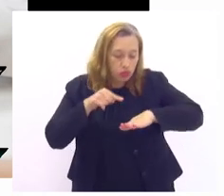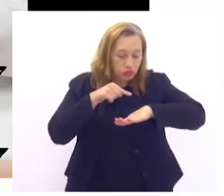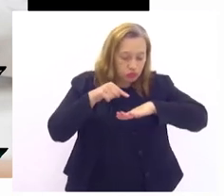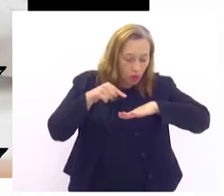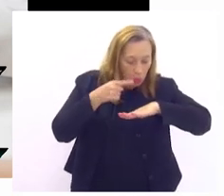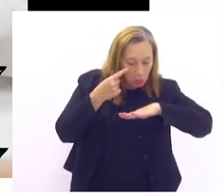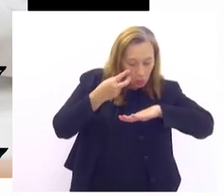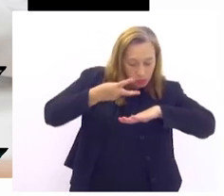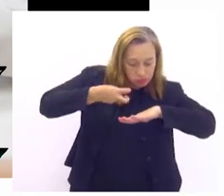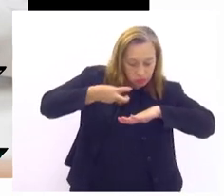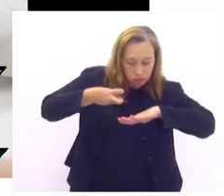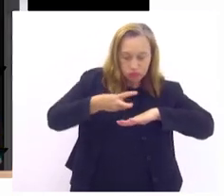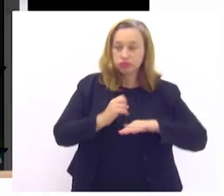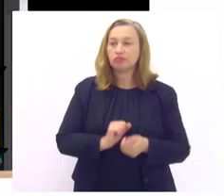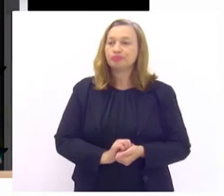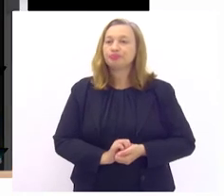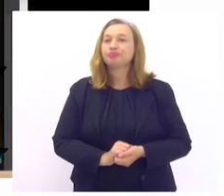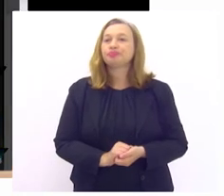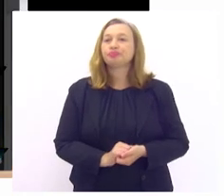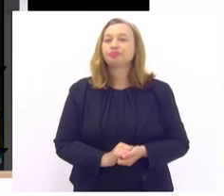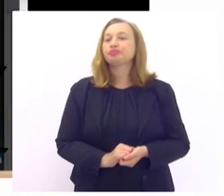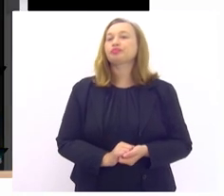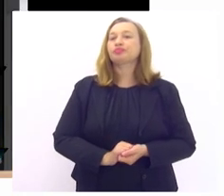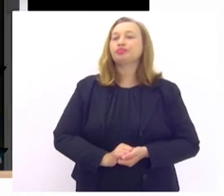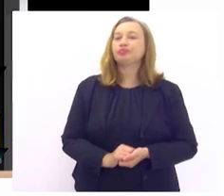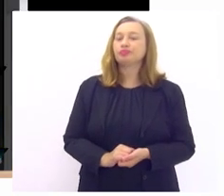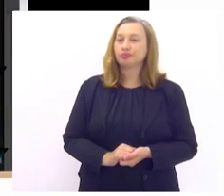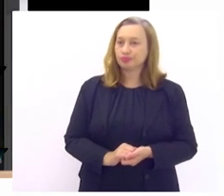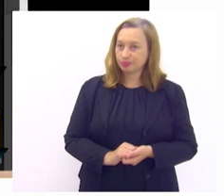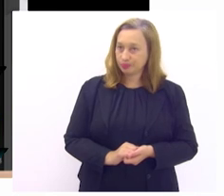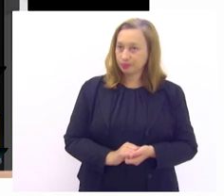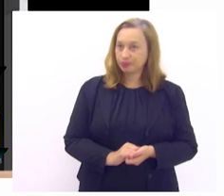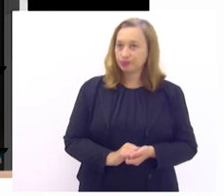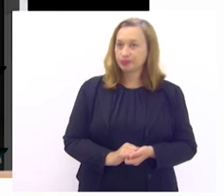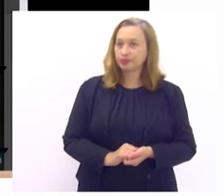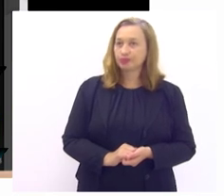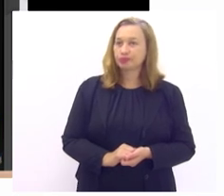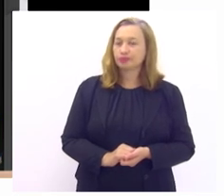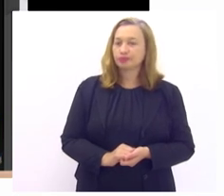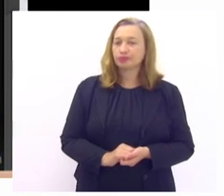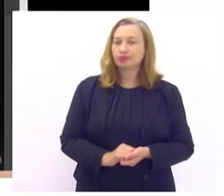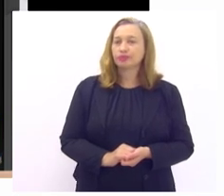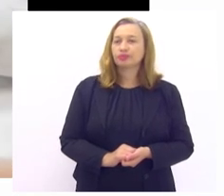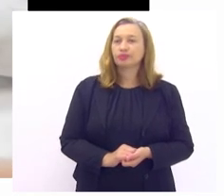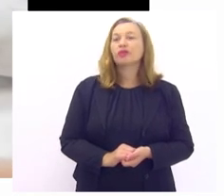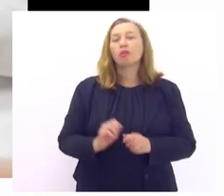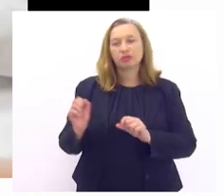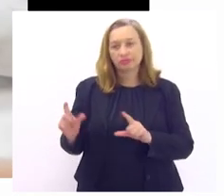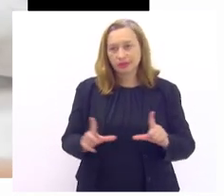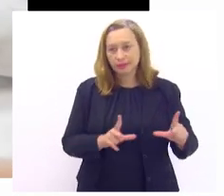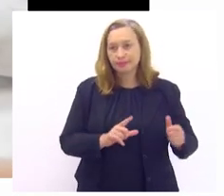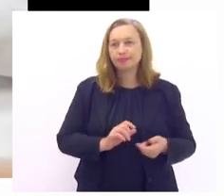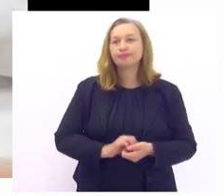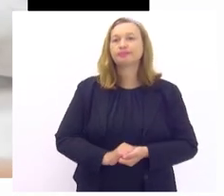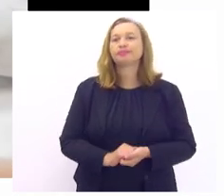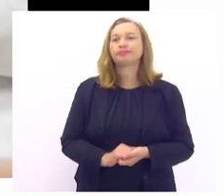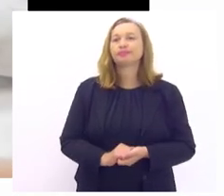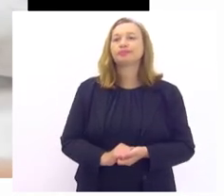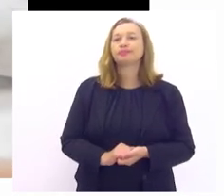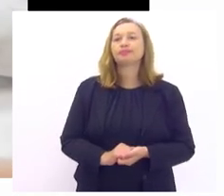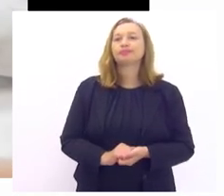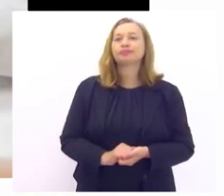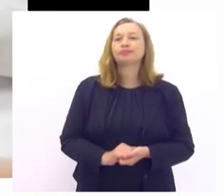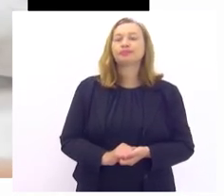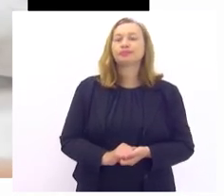pode passar e pode passar as seções de viajouferação pode passar né